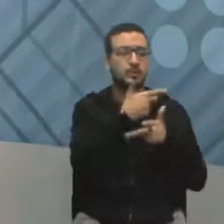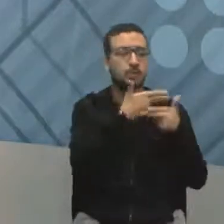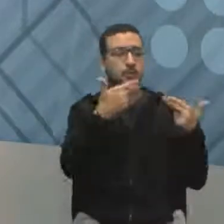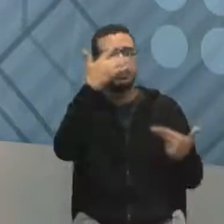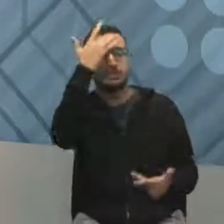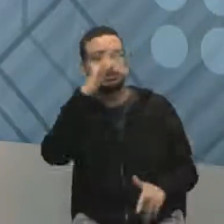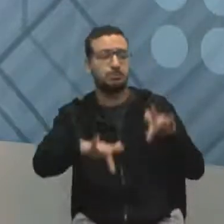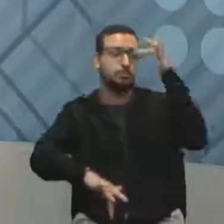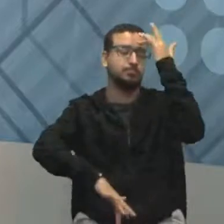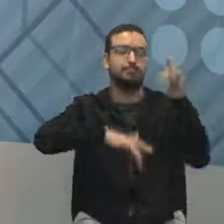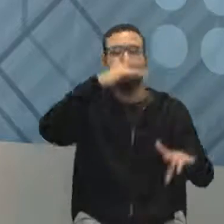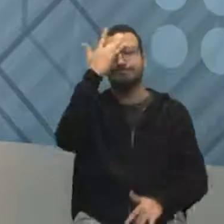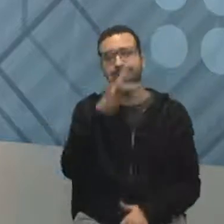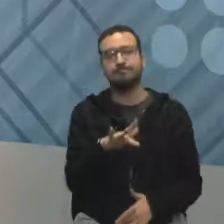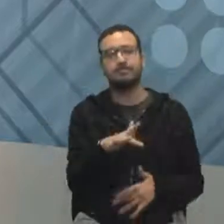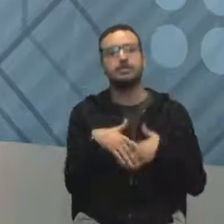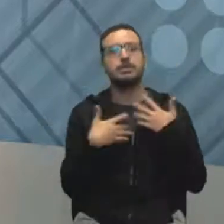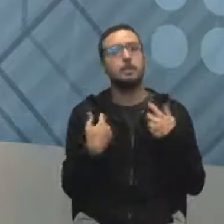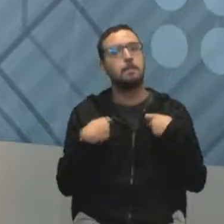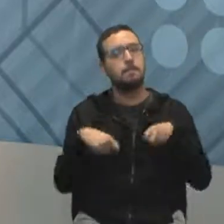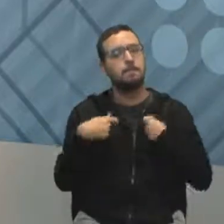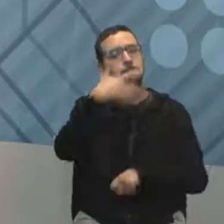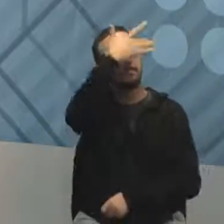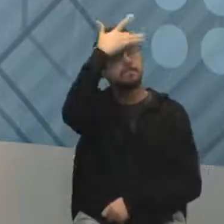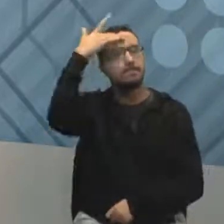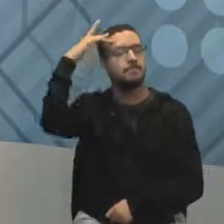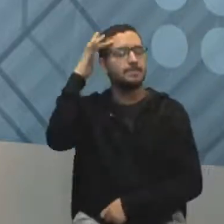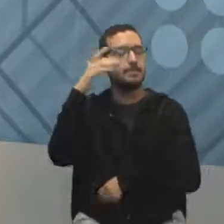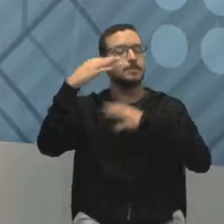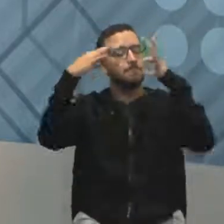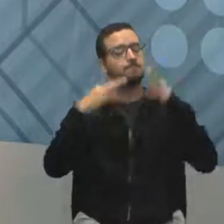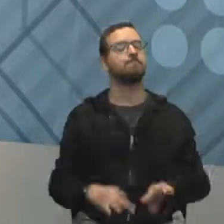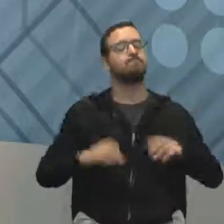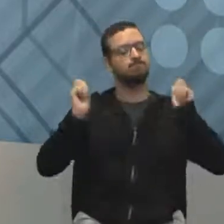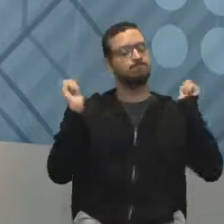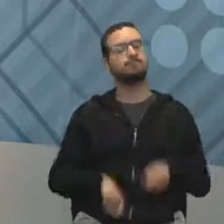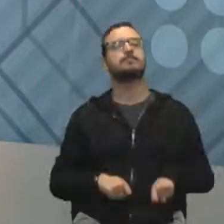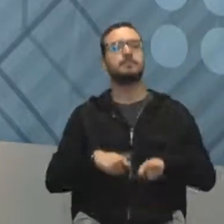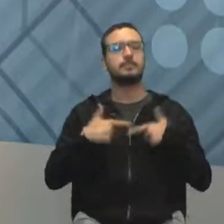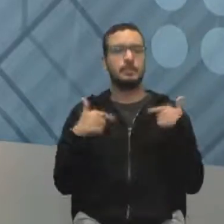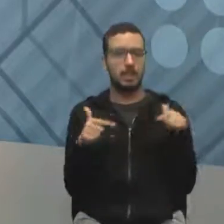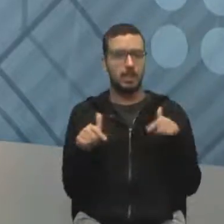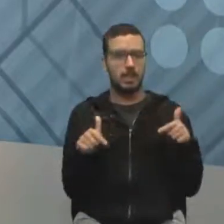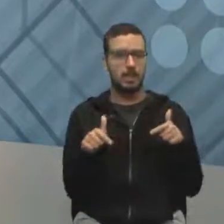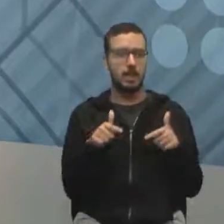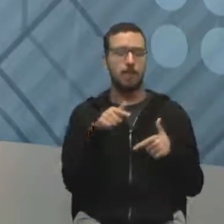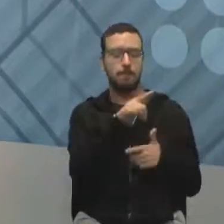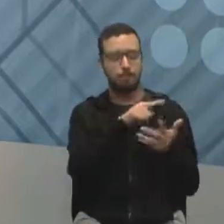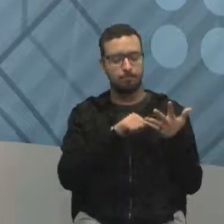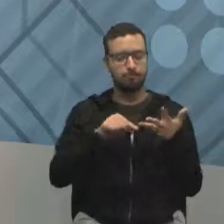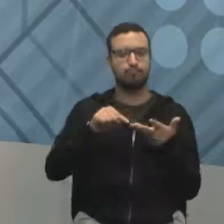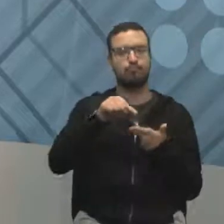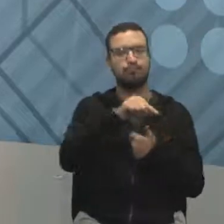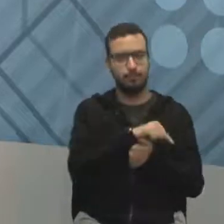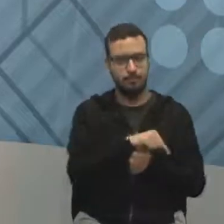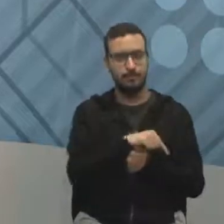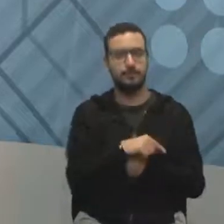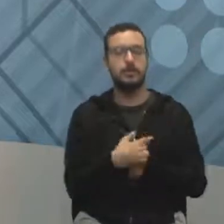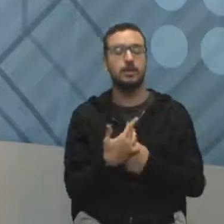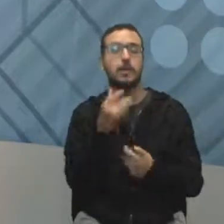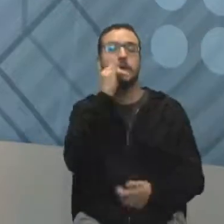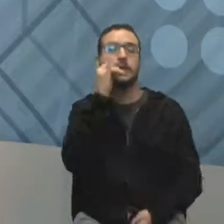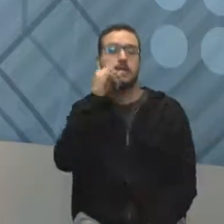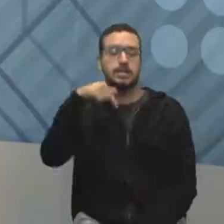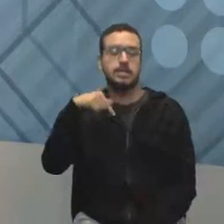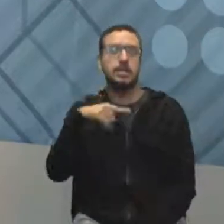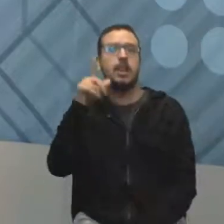tem muitos riscos. Então, eu preciso de pessoas extremamente capazes para trabalhar essas situações. No nosso caso